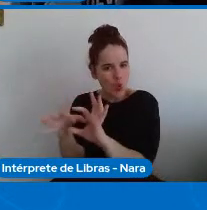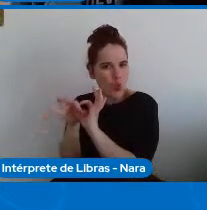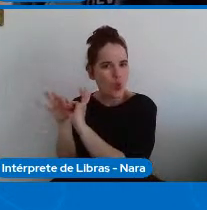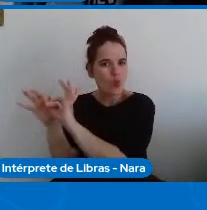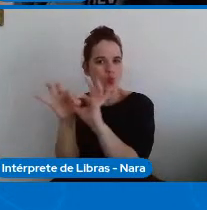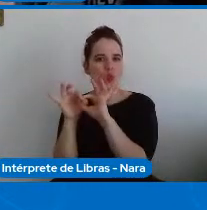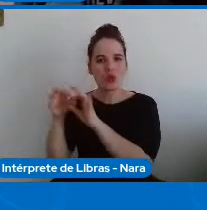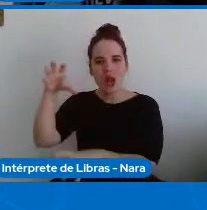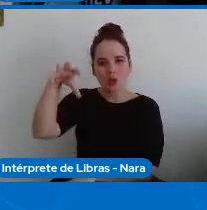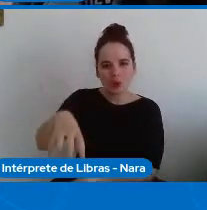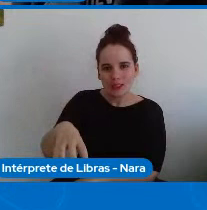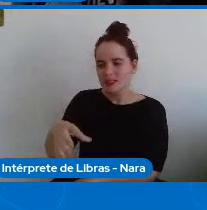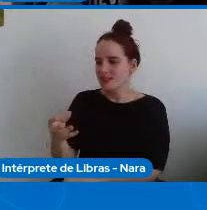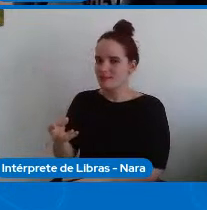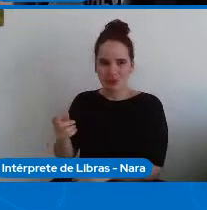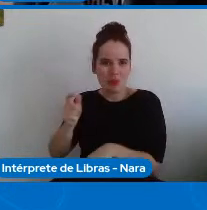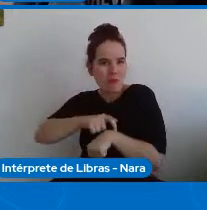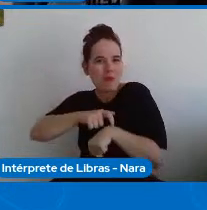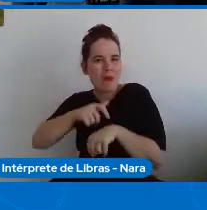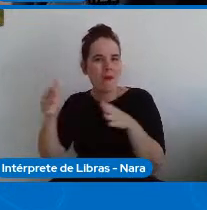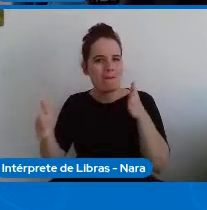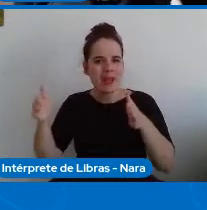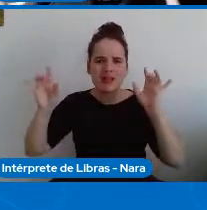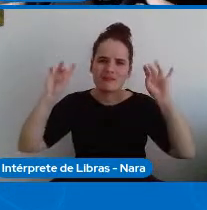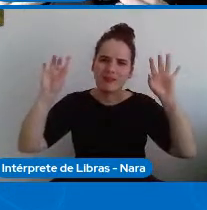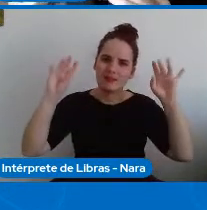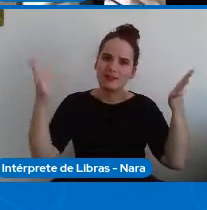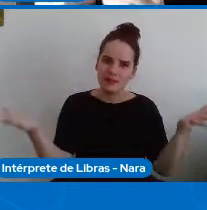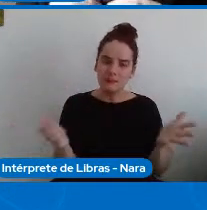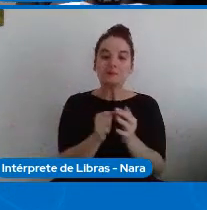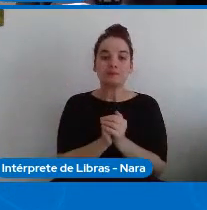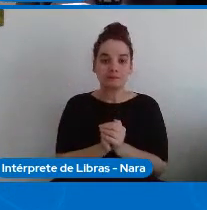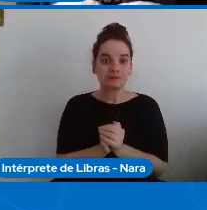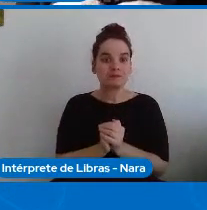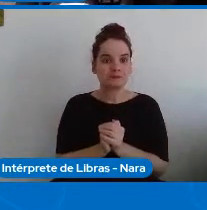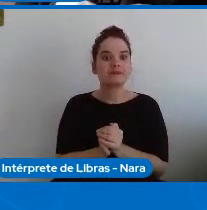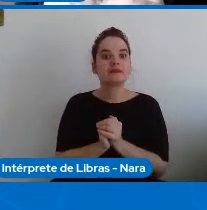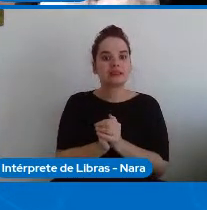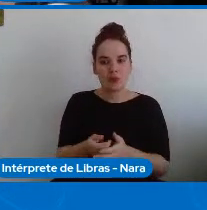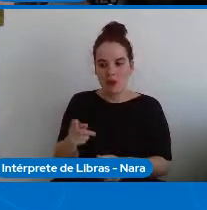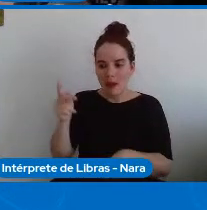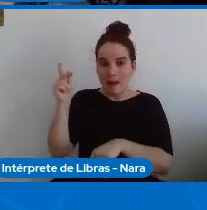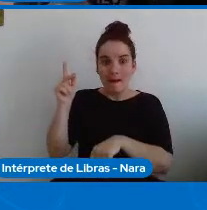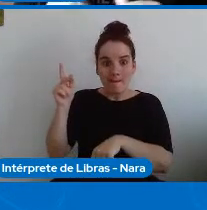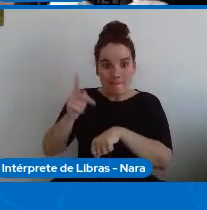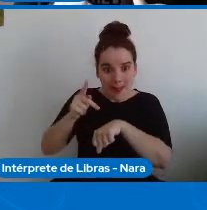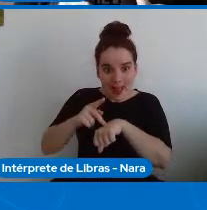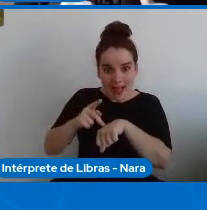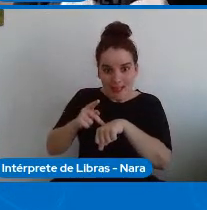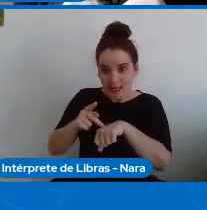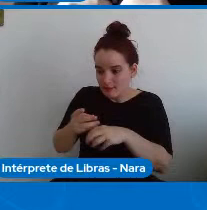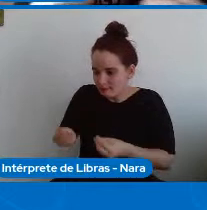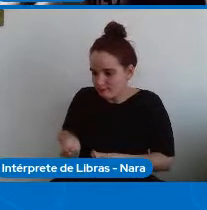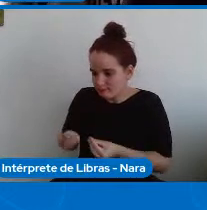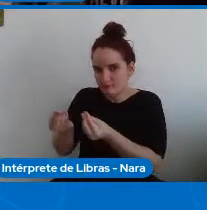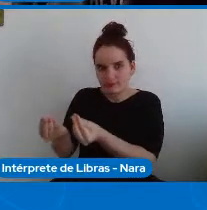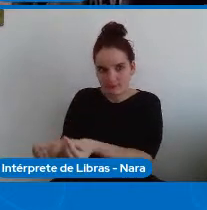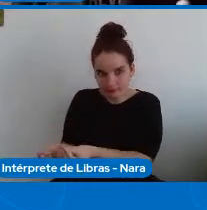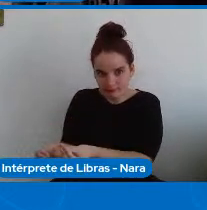as pessoas. Quando o machado de pedra foi introduzido na tribo de uma forma